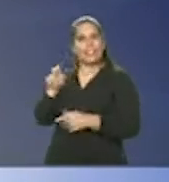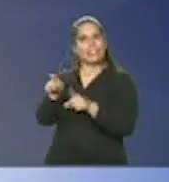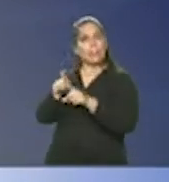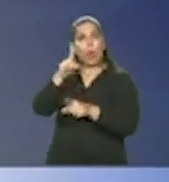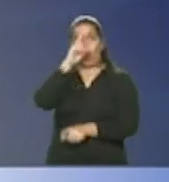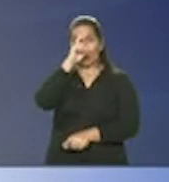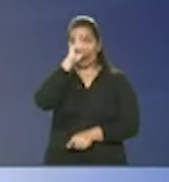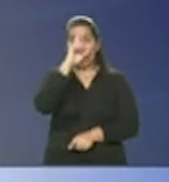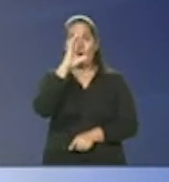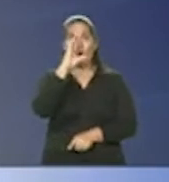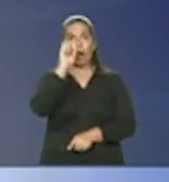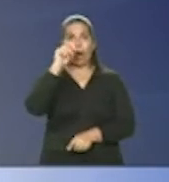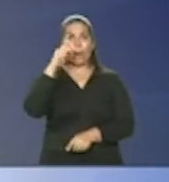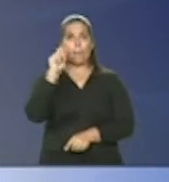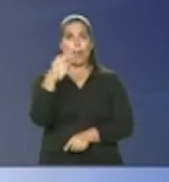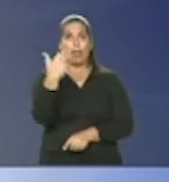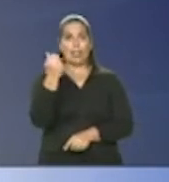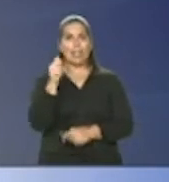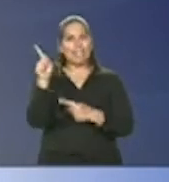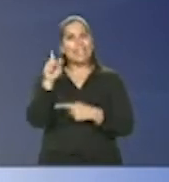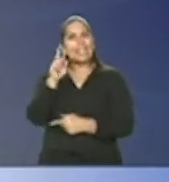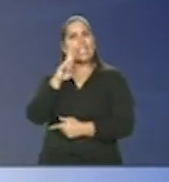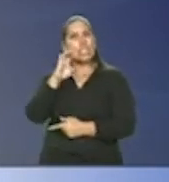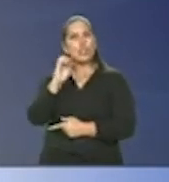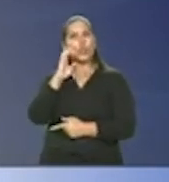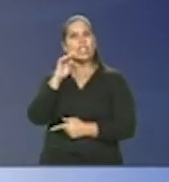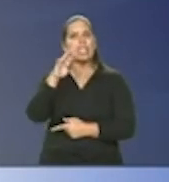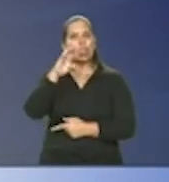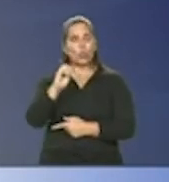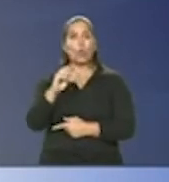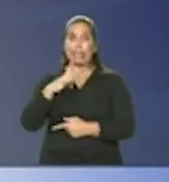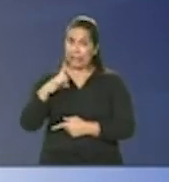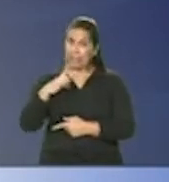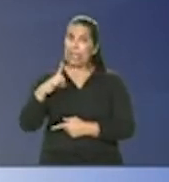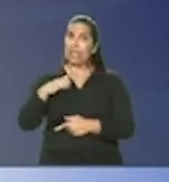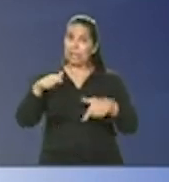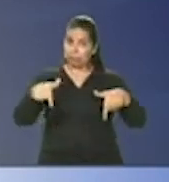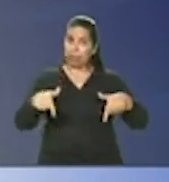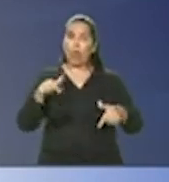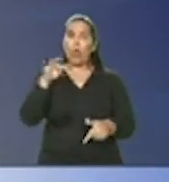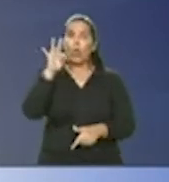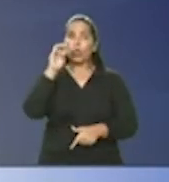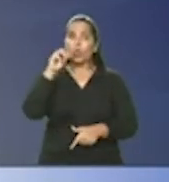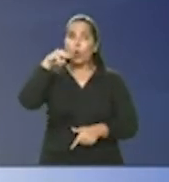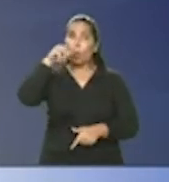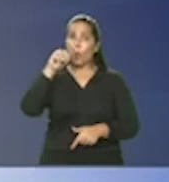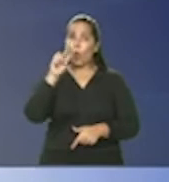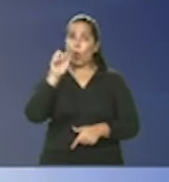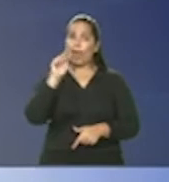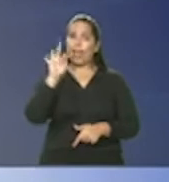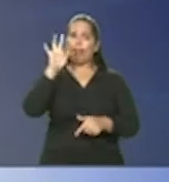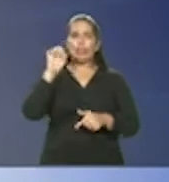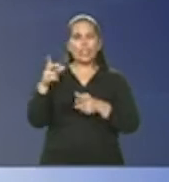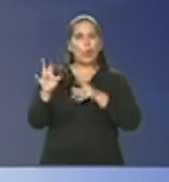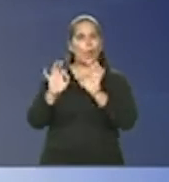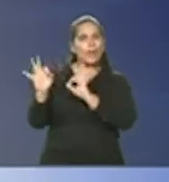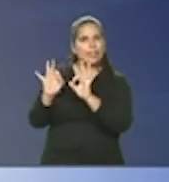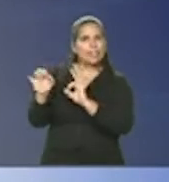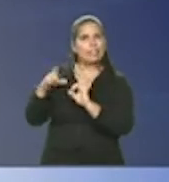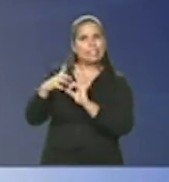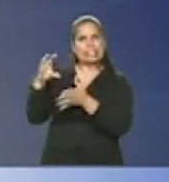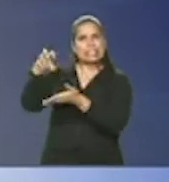hospital de campanha aqui no Rio Centro nós vamos ter um tomógrafo eu vi hoje eles estão instalando lá o local para ele ficar